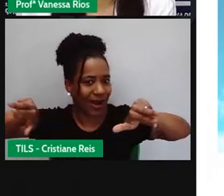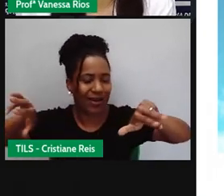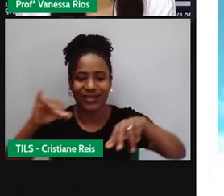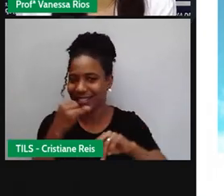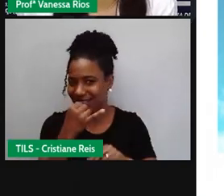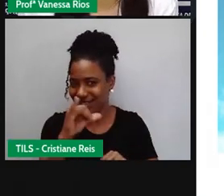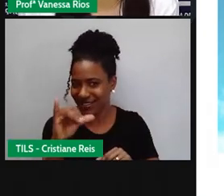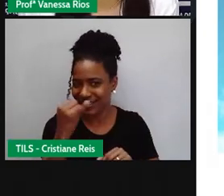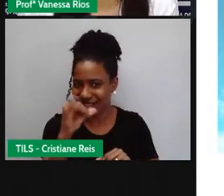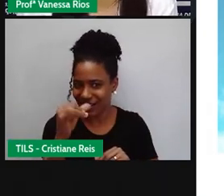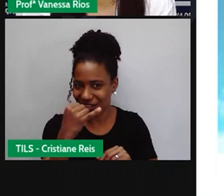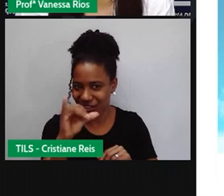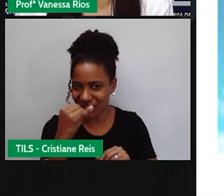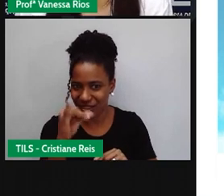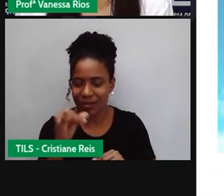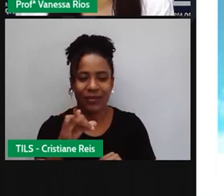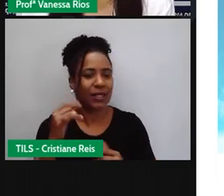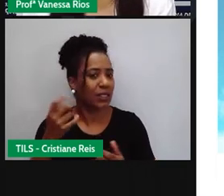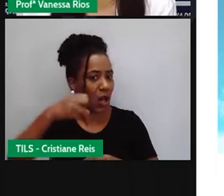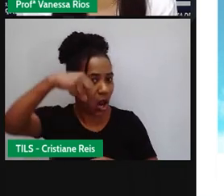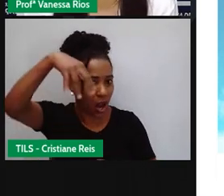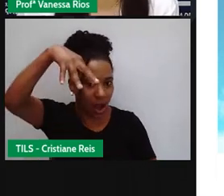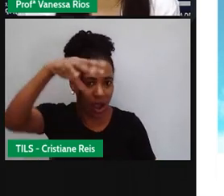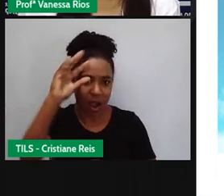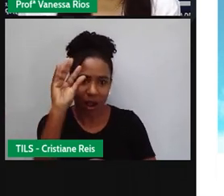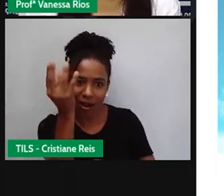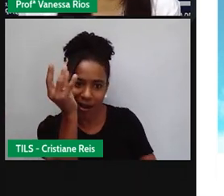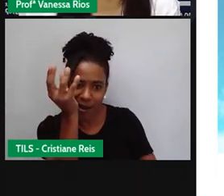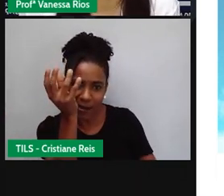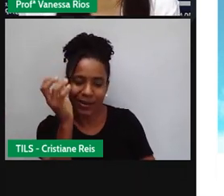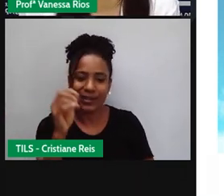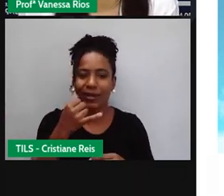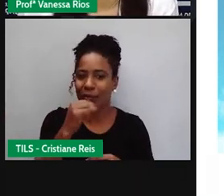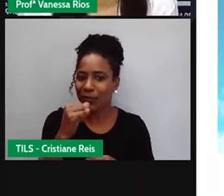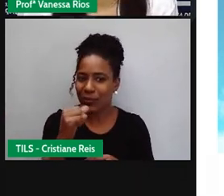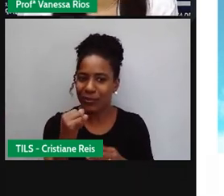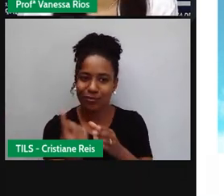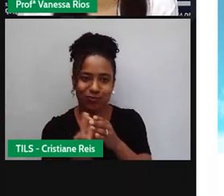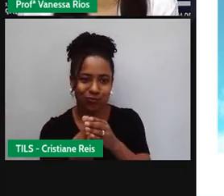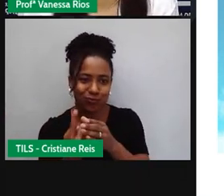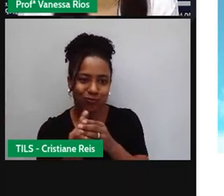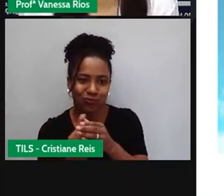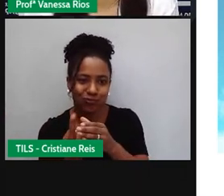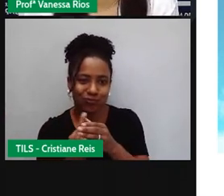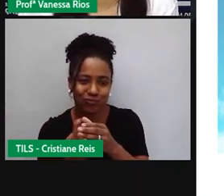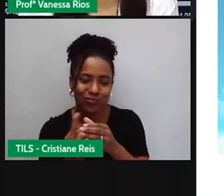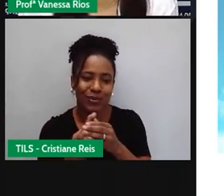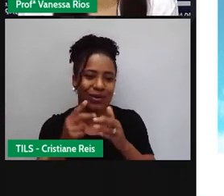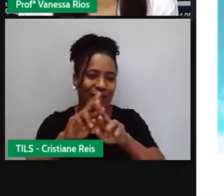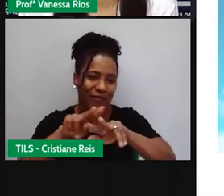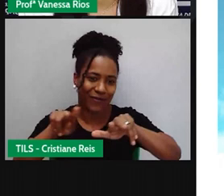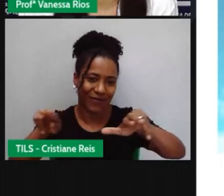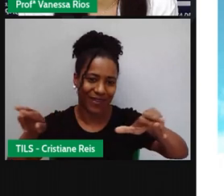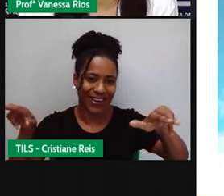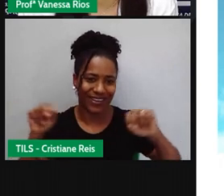energia aí nas filhas, nas lâmpadas, nos aparelhos elétricos, né? E nas formas aí